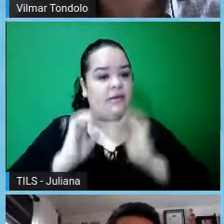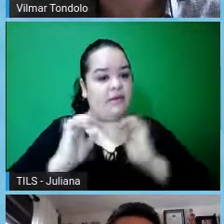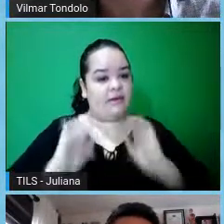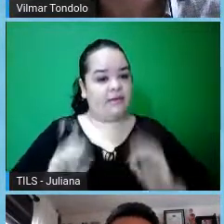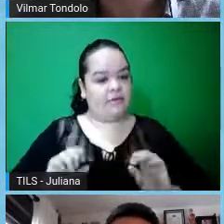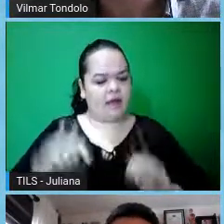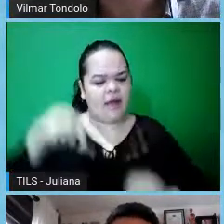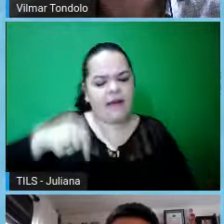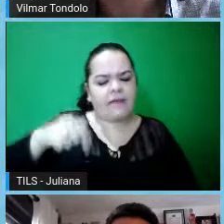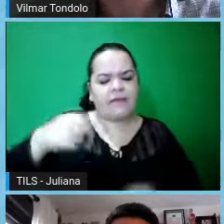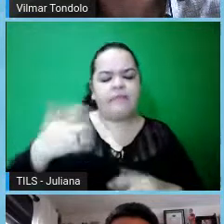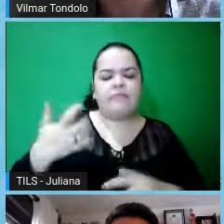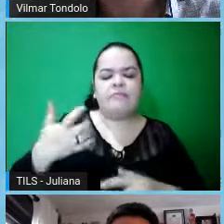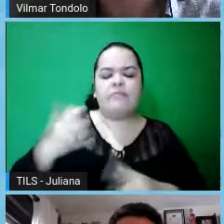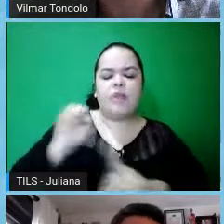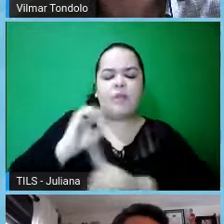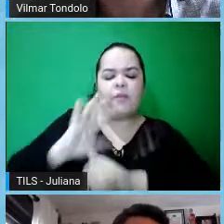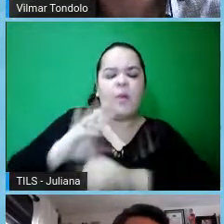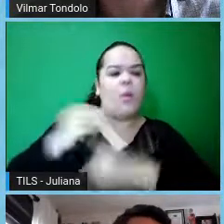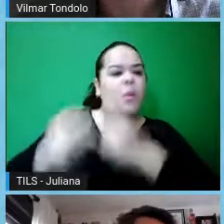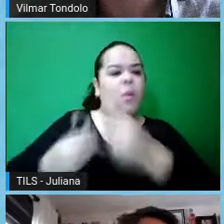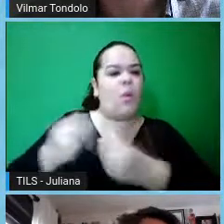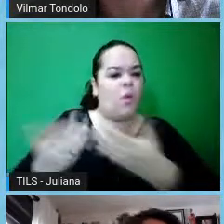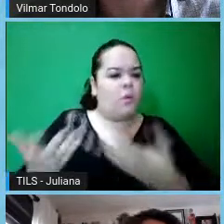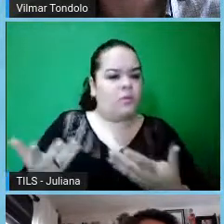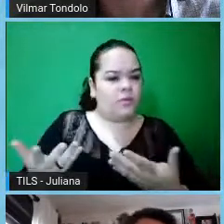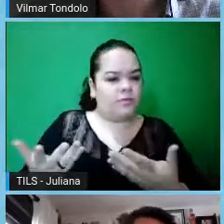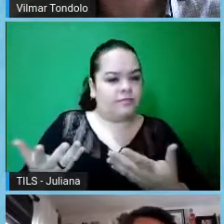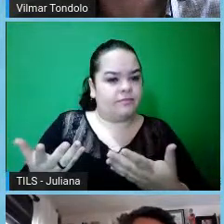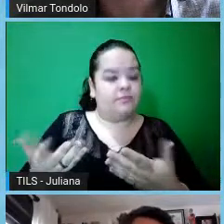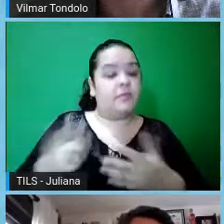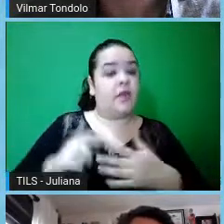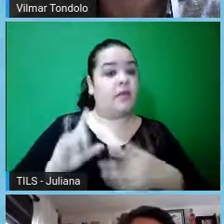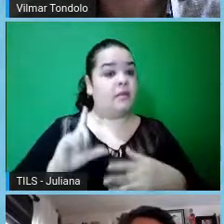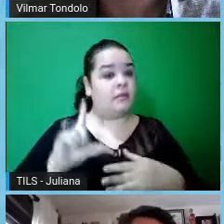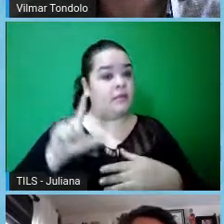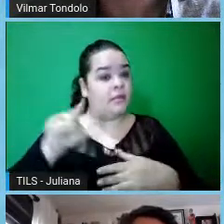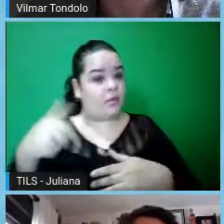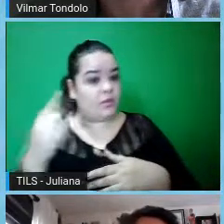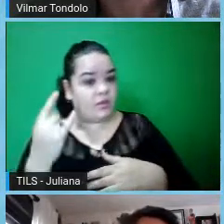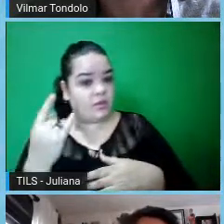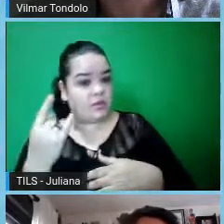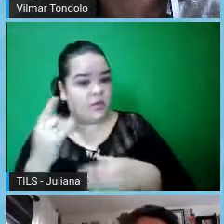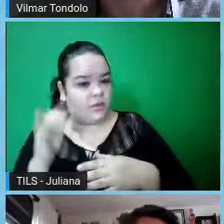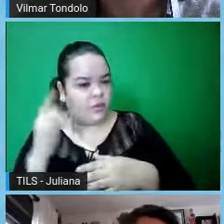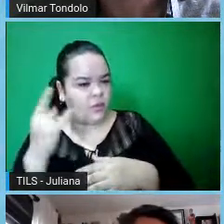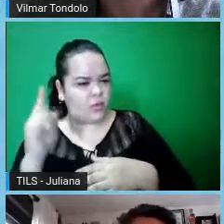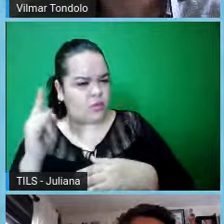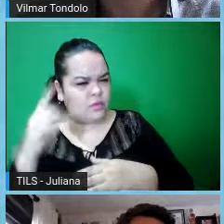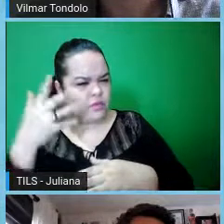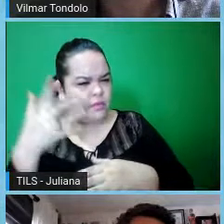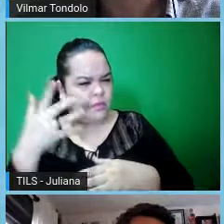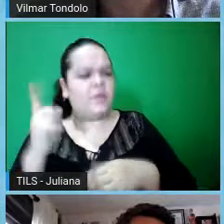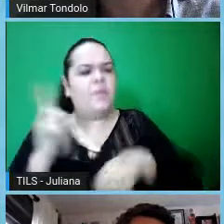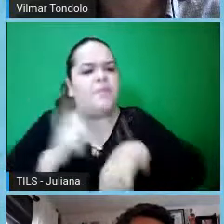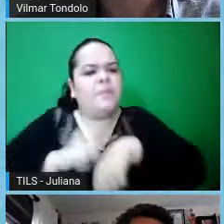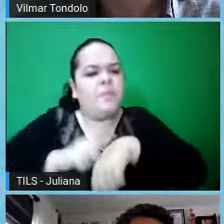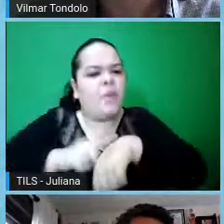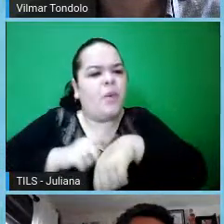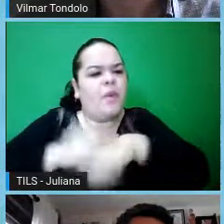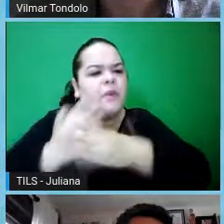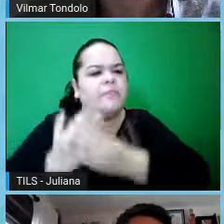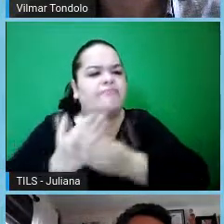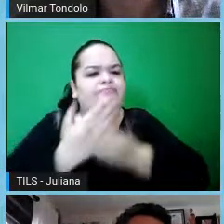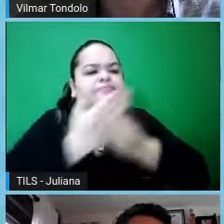UFPEL, né, e mais para o meio, final da fala, né, tentar trazer um pouco quando que eu tenho que submeter um projeto de pesquisa para um